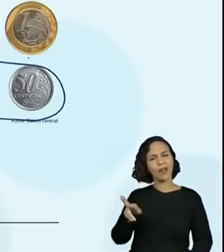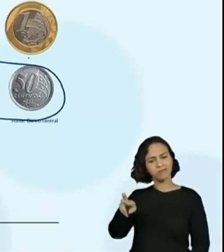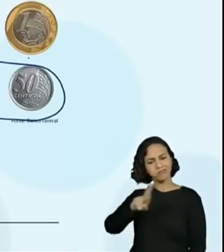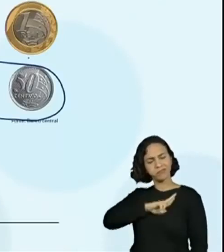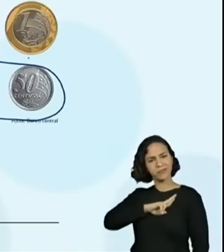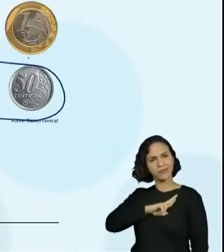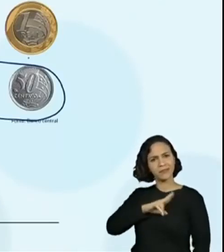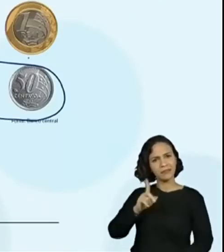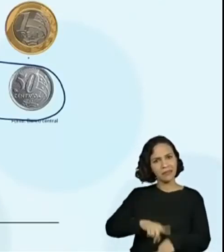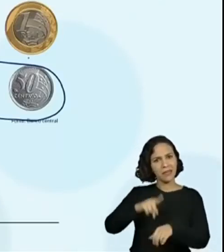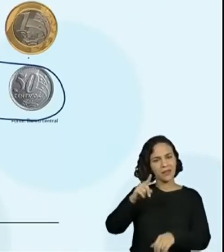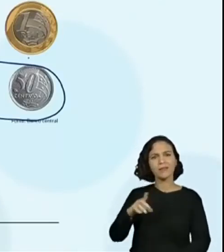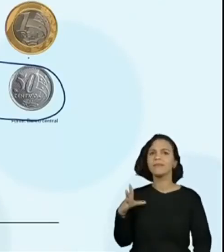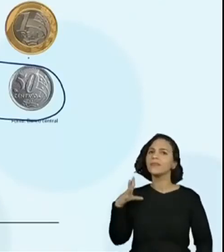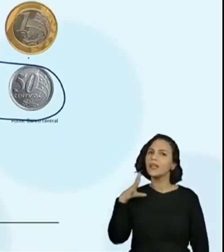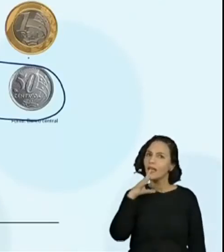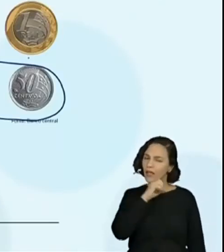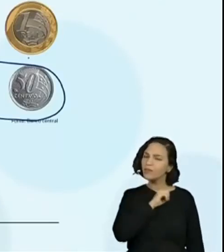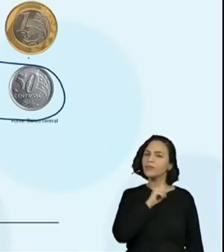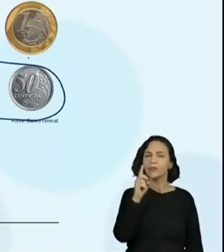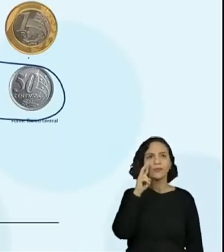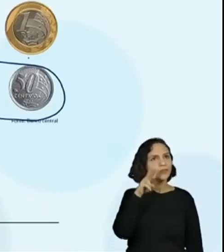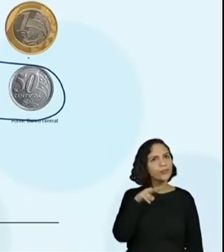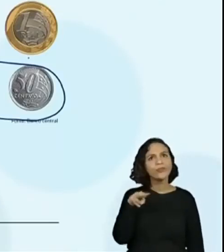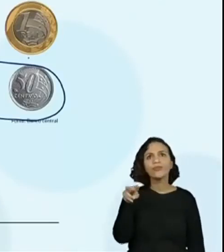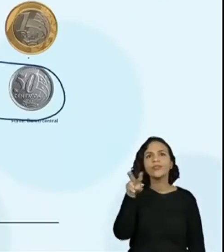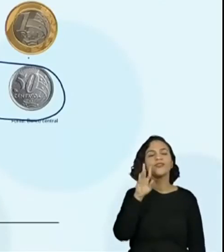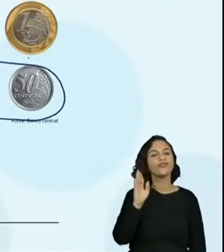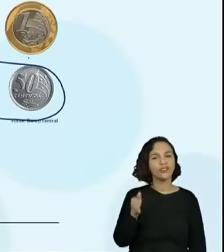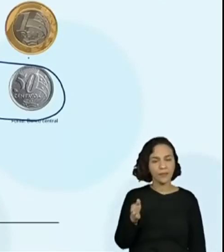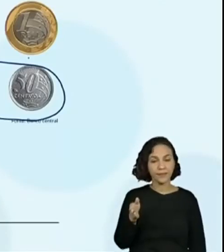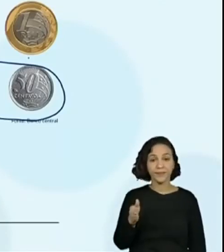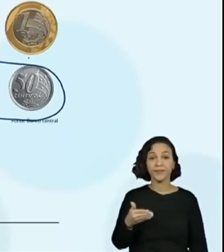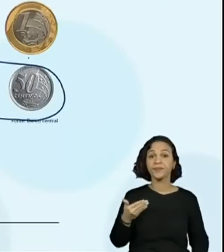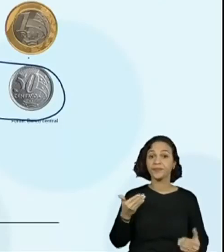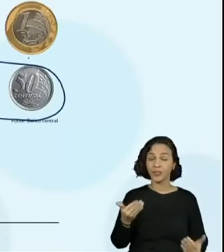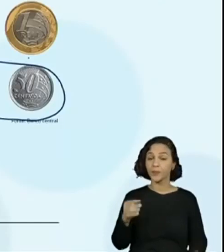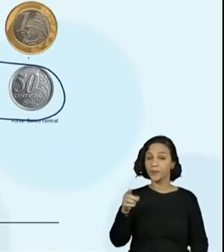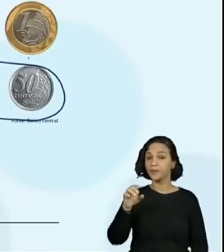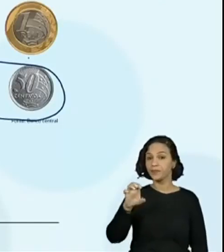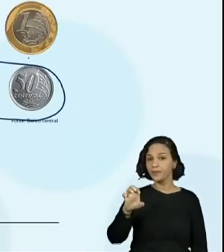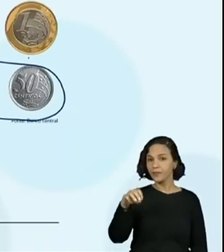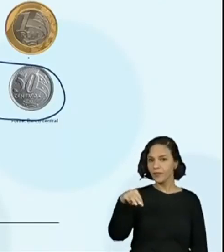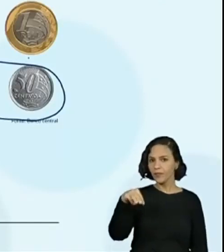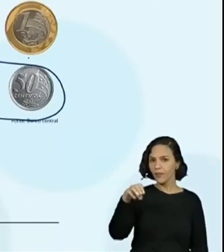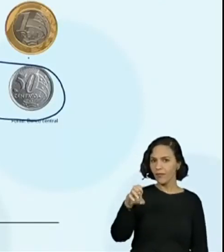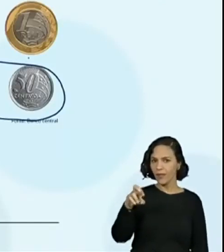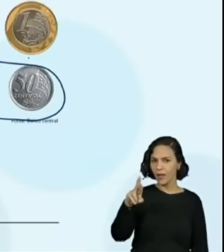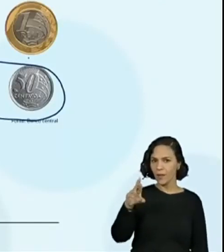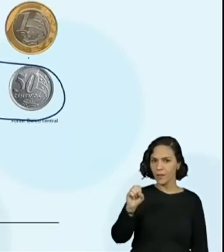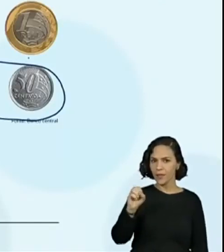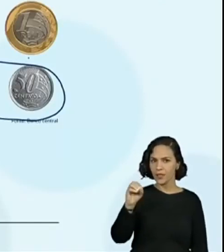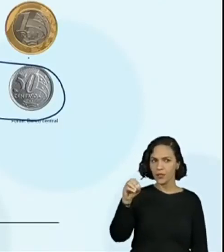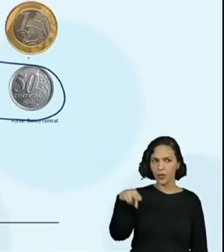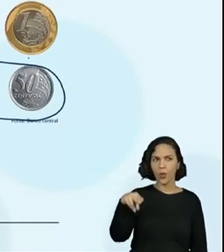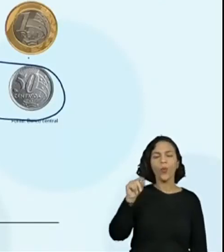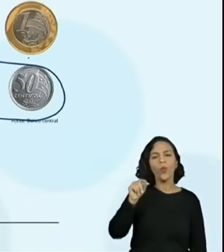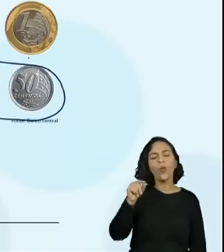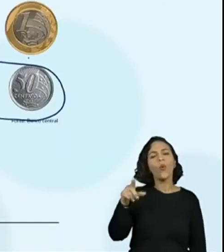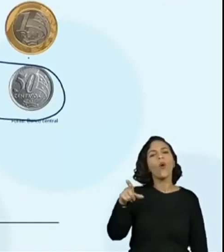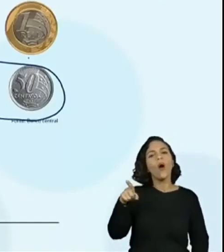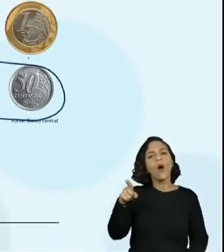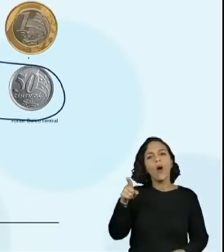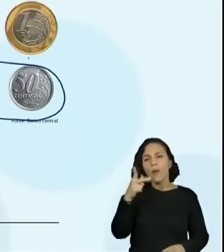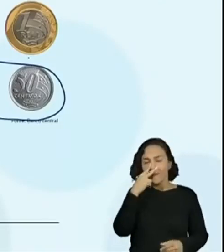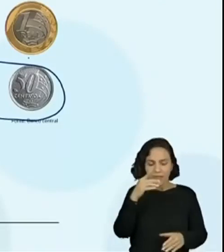eram nove reais. Bem rapidinho, só de bater o olho. Então, o Emerson juntou nove reais. Reais.